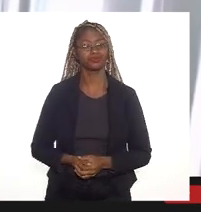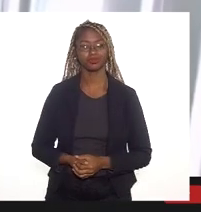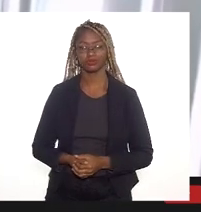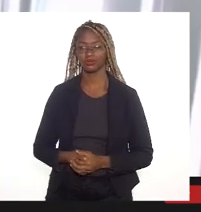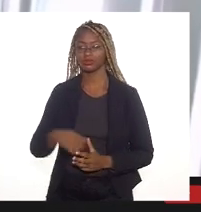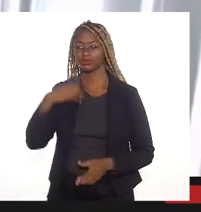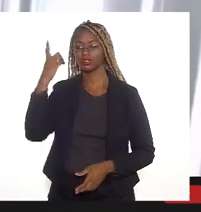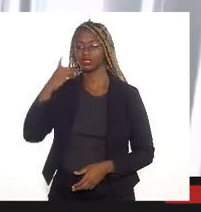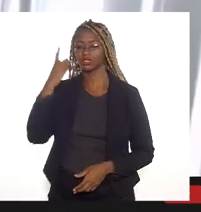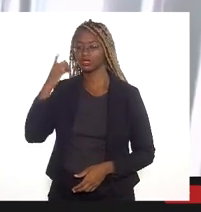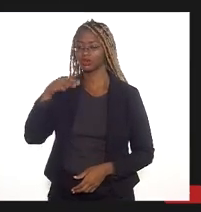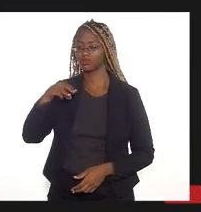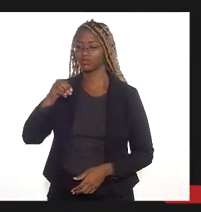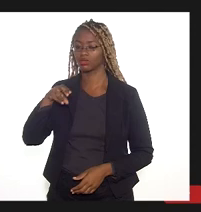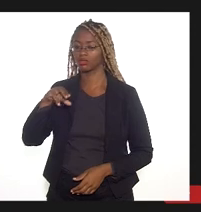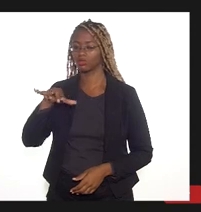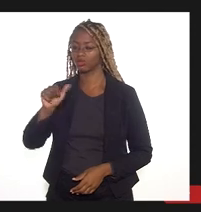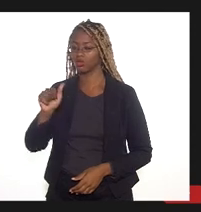Francisco precisou sair.